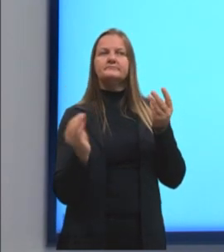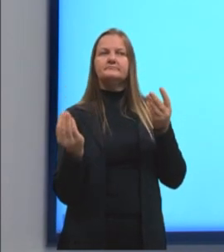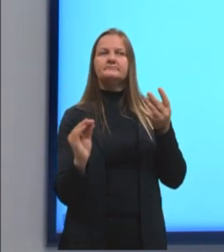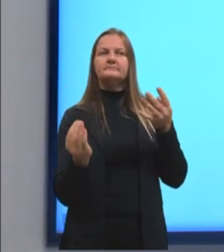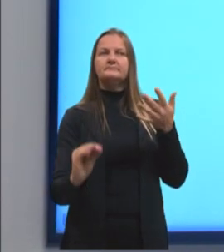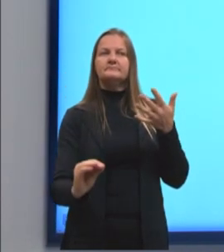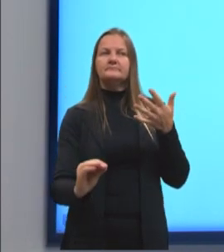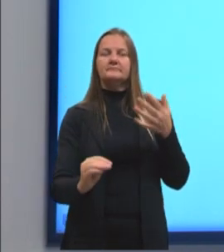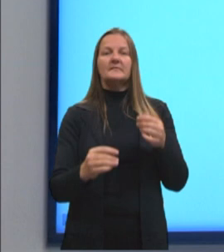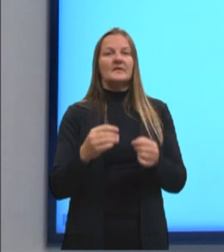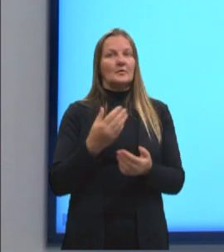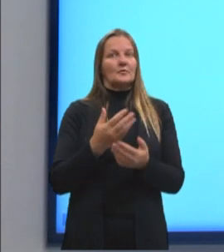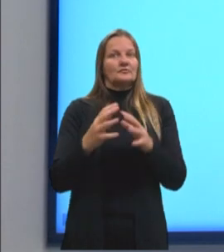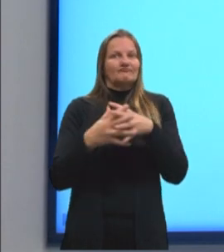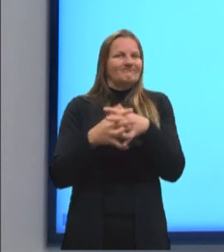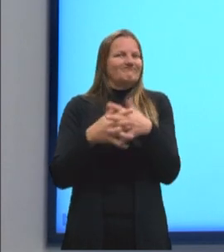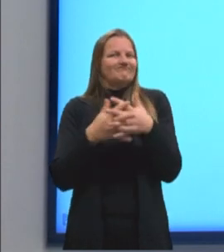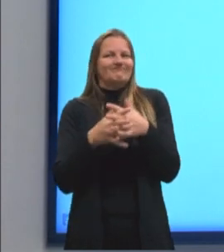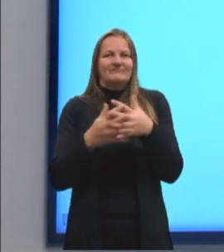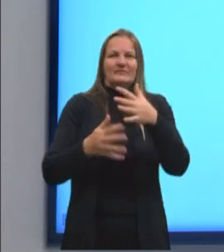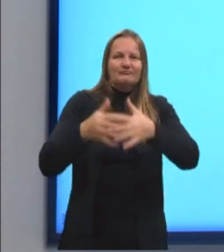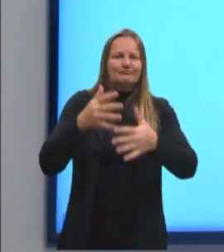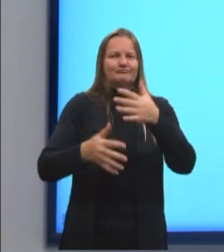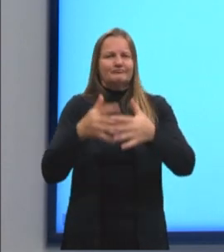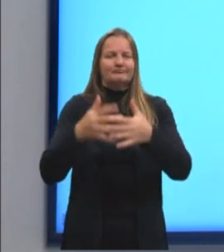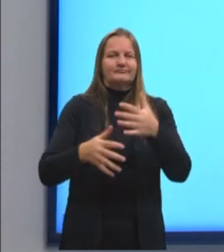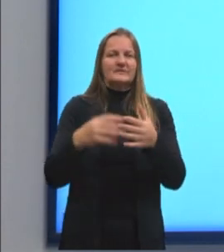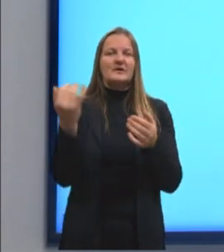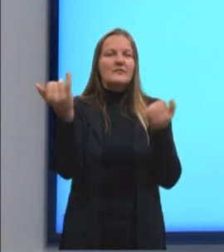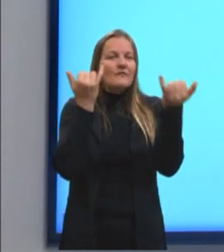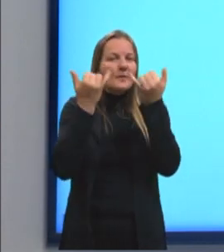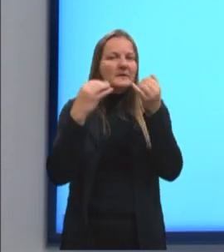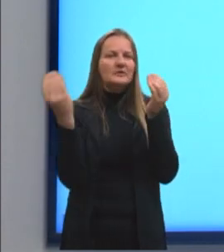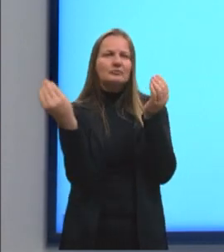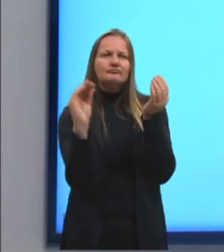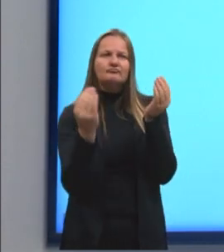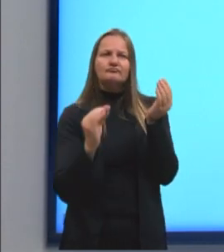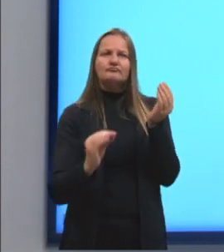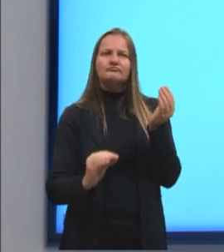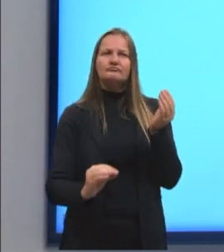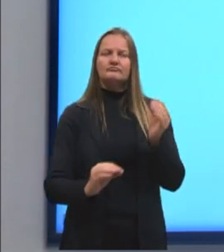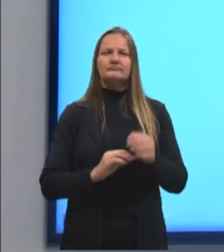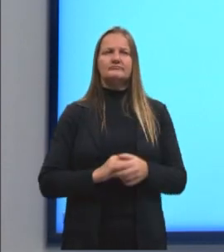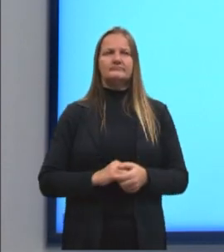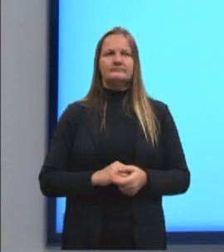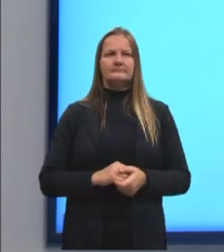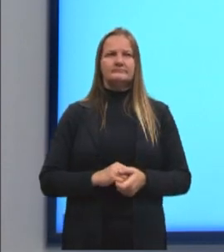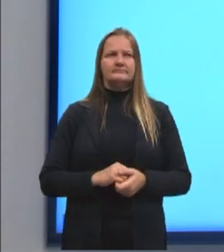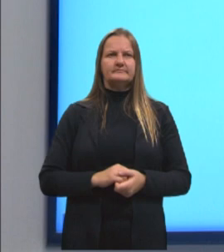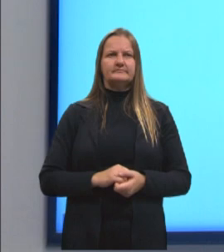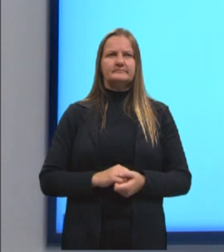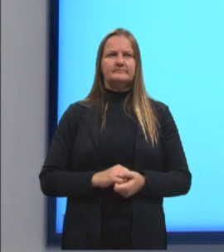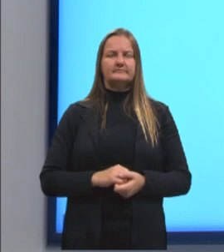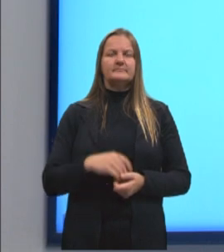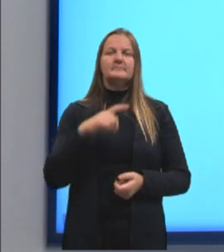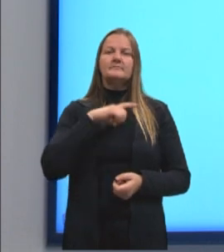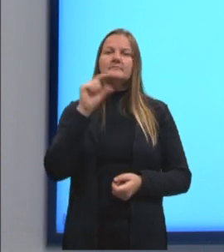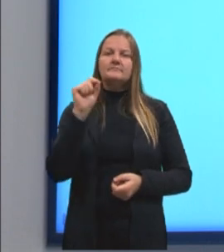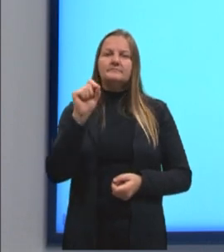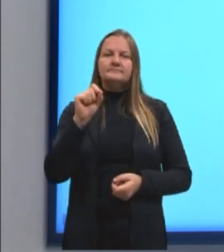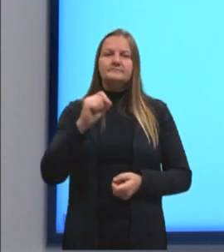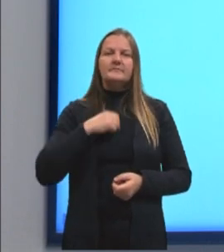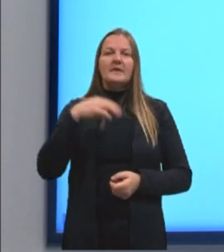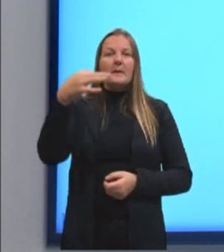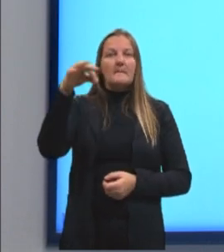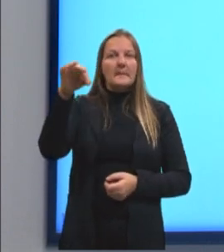não se perder, Localizar mais fácil as informações que nós vamos utilizar. Então, nós temos a